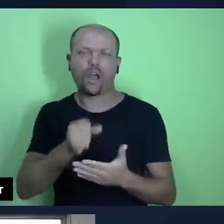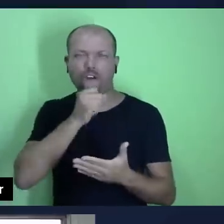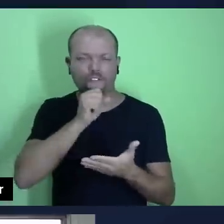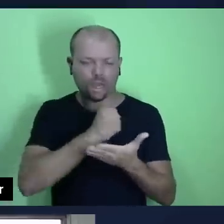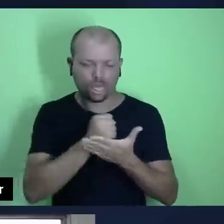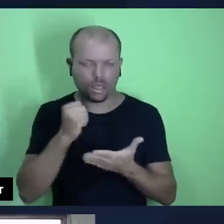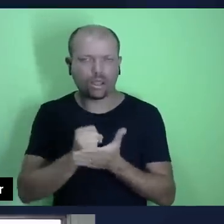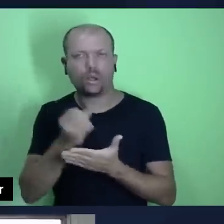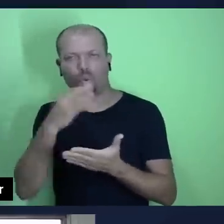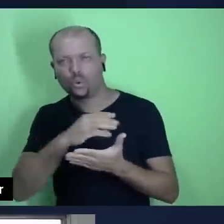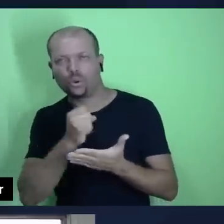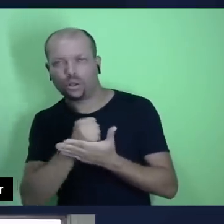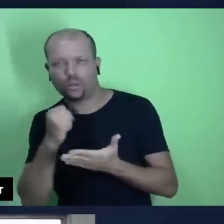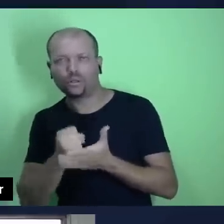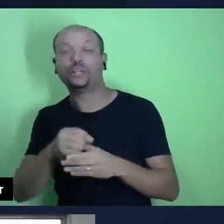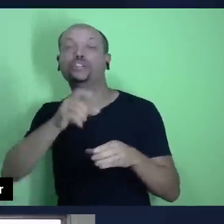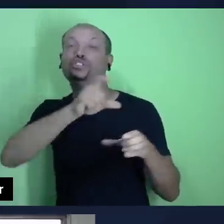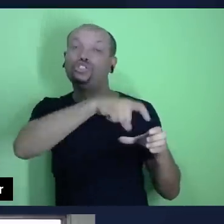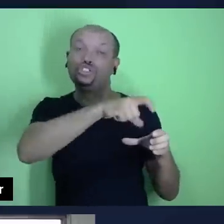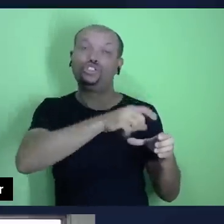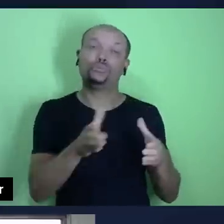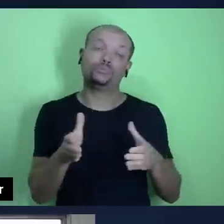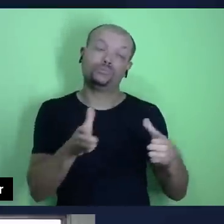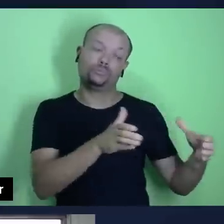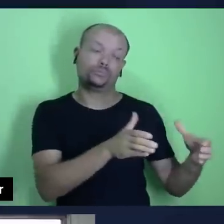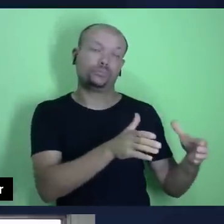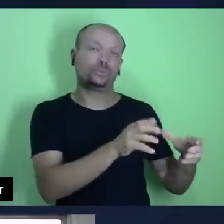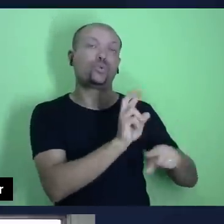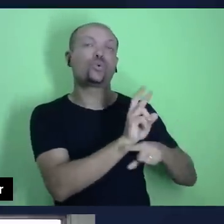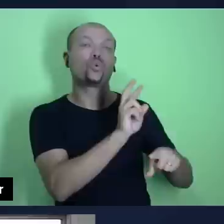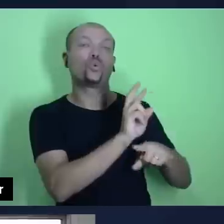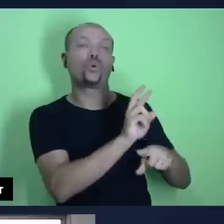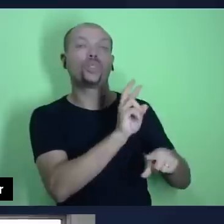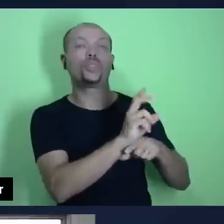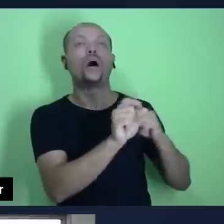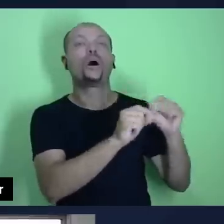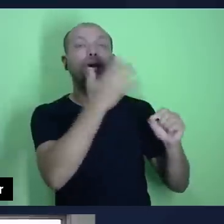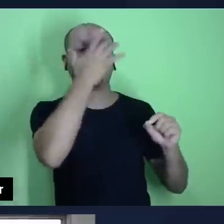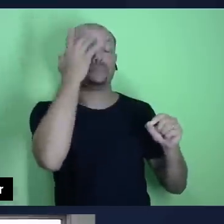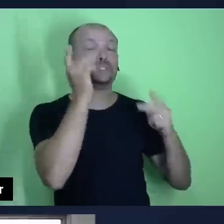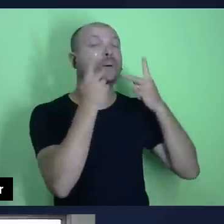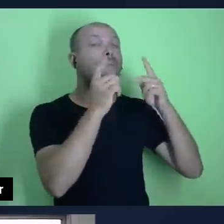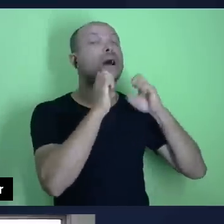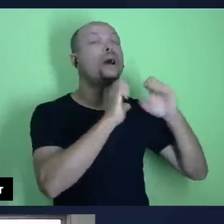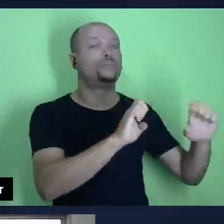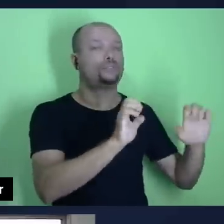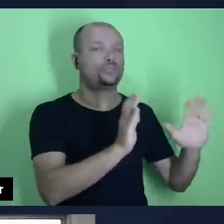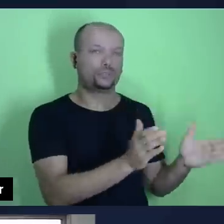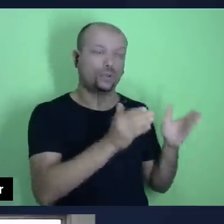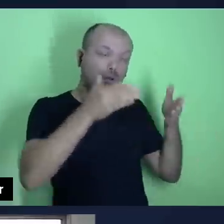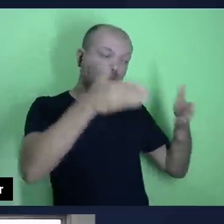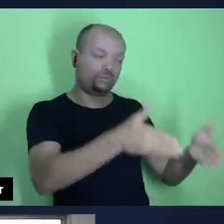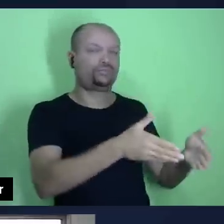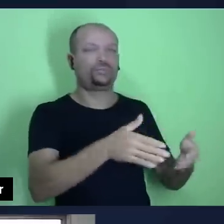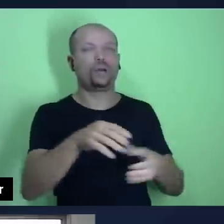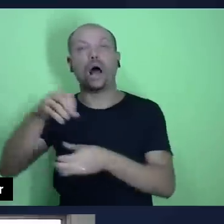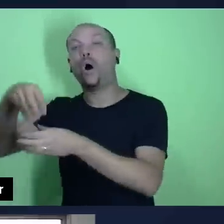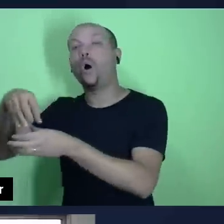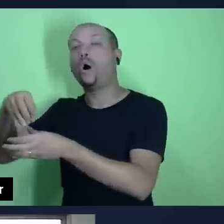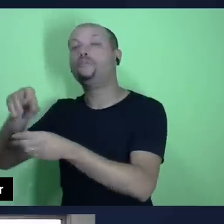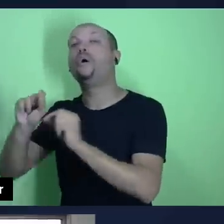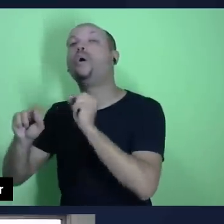gente percebe que o dízimo era separado para a manutenção daqueles que estariam pregando o evangelho. Agora, as ofertas, elas são